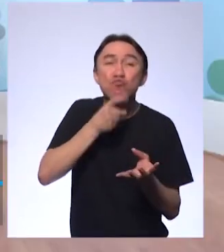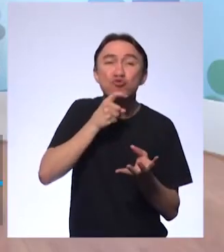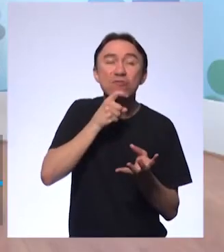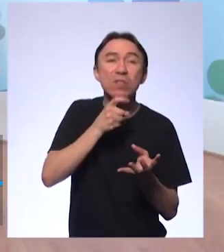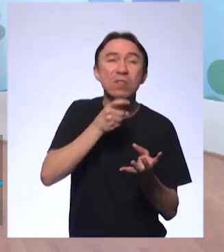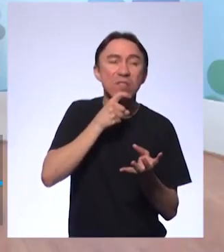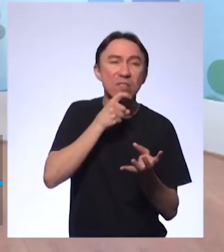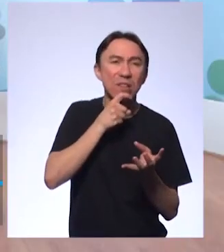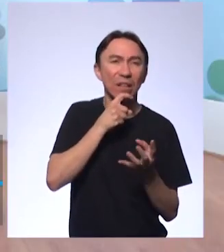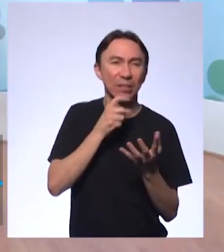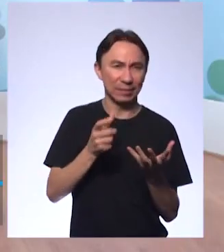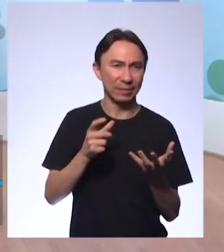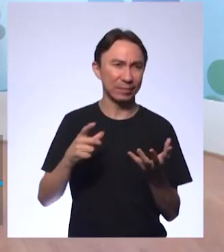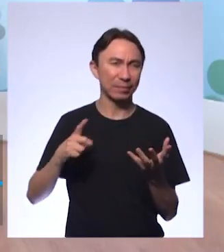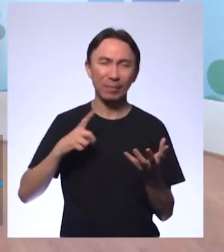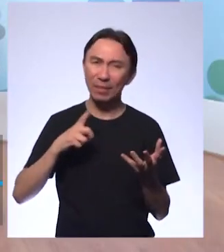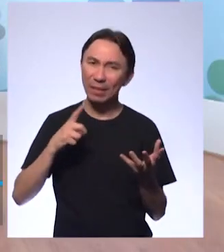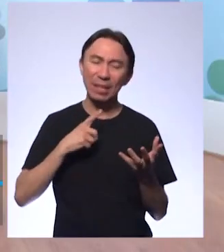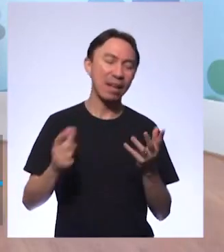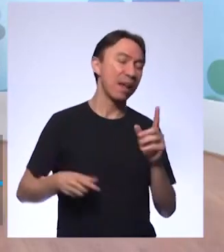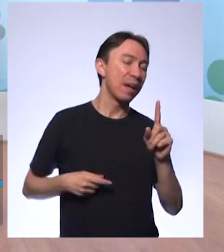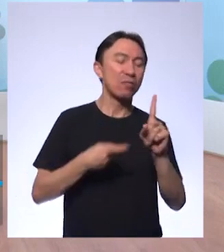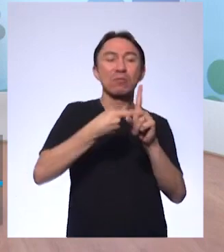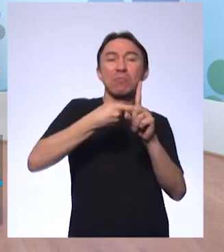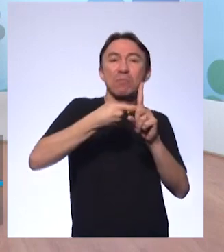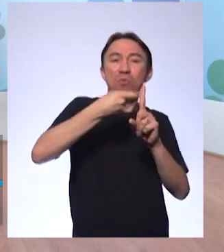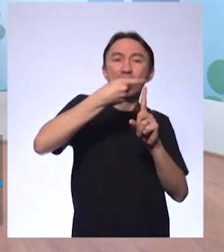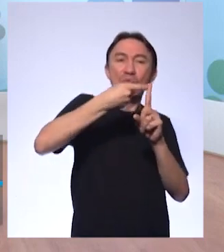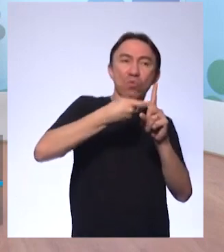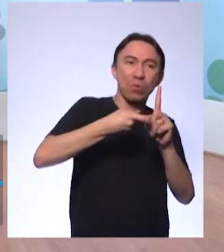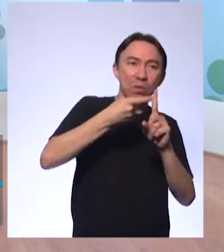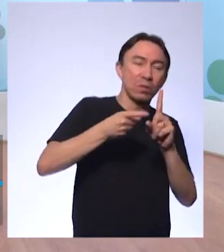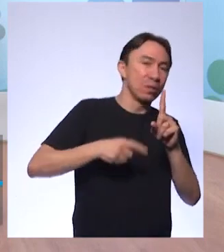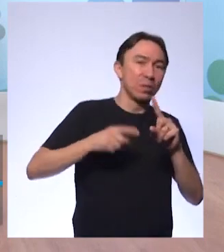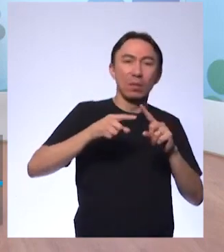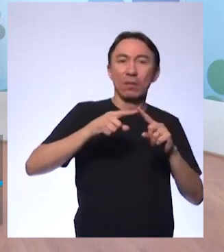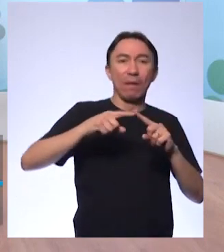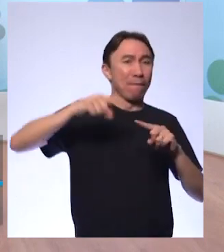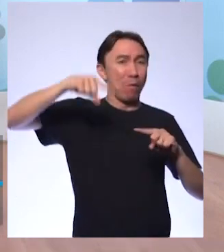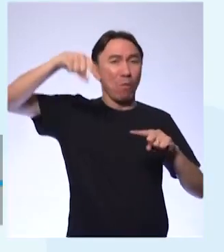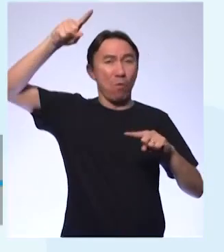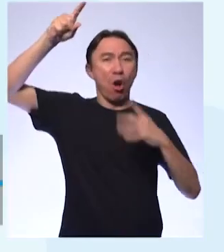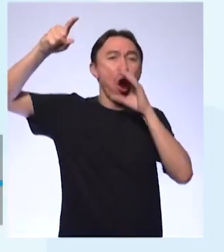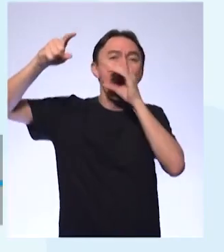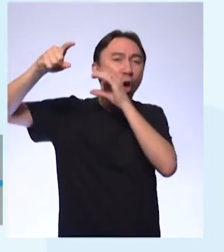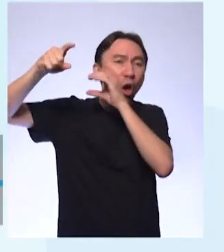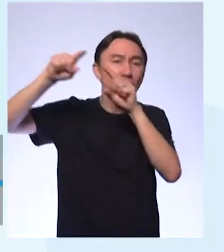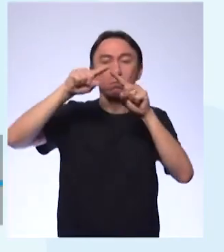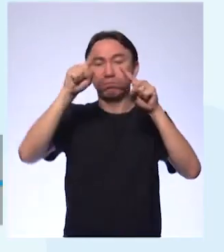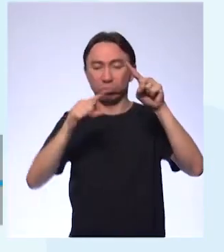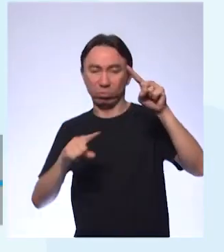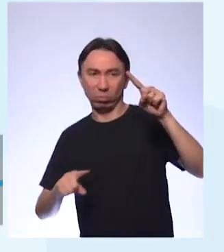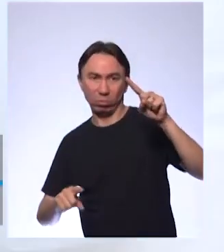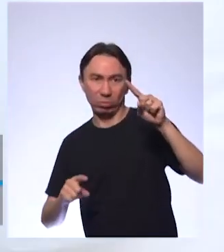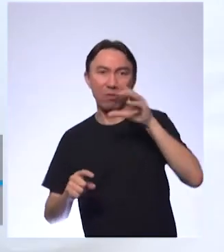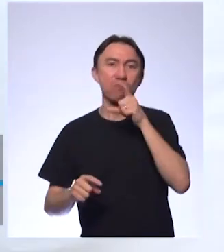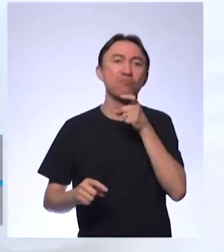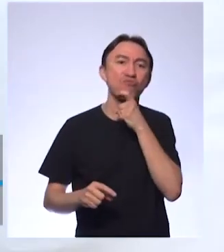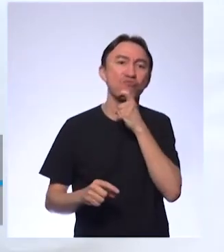Existem ciclos de temperatura que sobe, temperatura que desce, temperatura que sobe, temperatura que desce. Pois bem, o que você tem que entender?